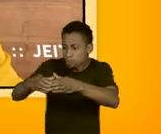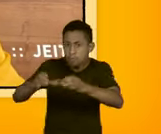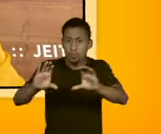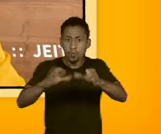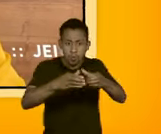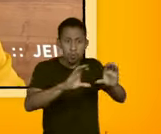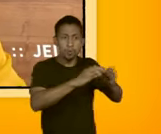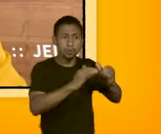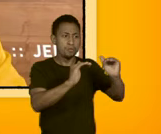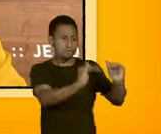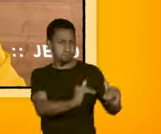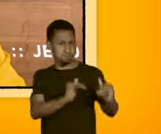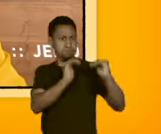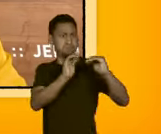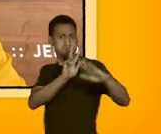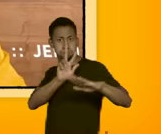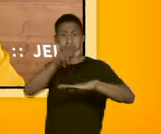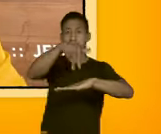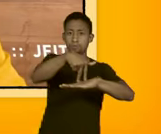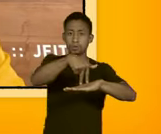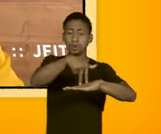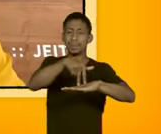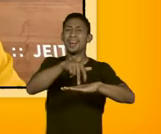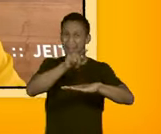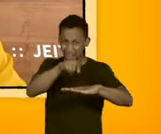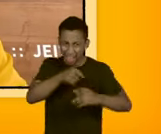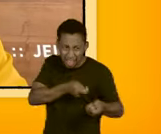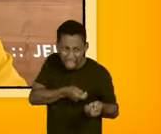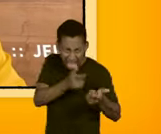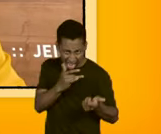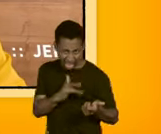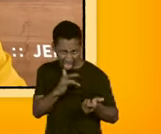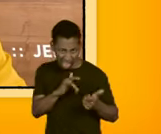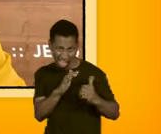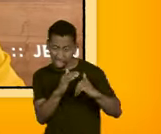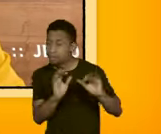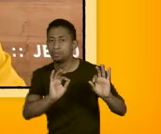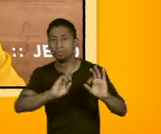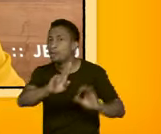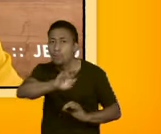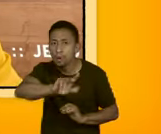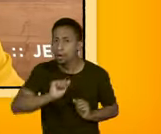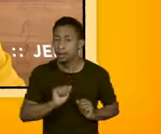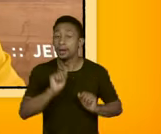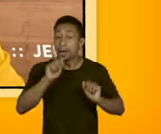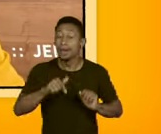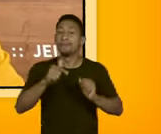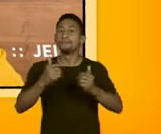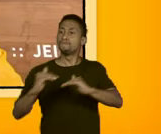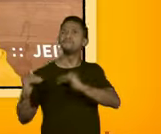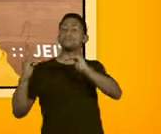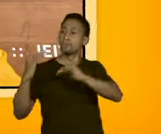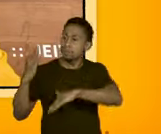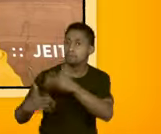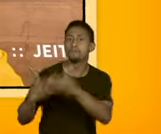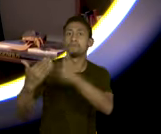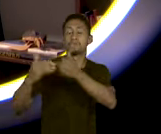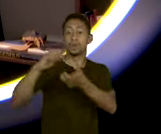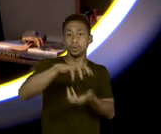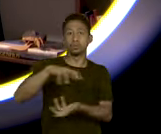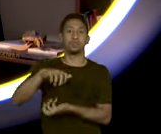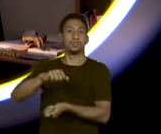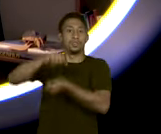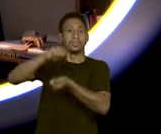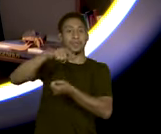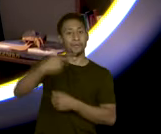cargos de poder não é favor, é reparação histórica, é importante pro Brasil, pro Brasil crescer de uma forma sustentável,